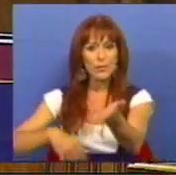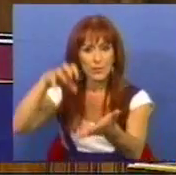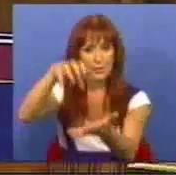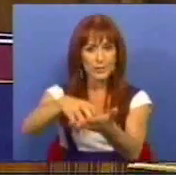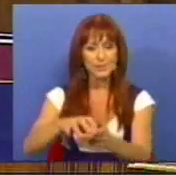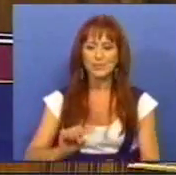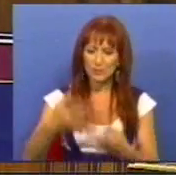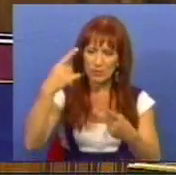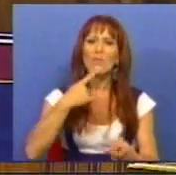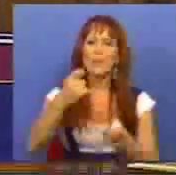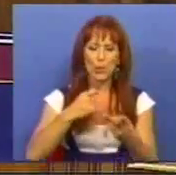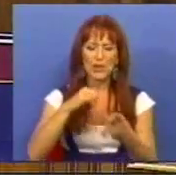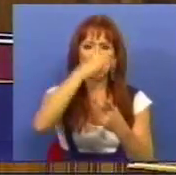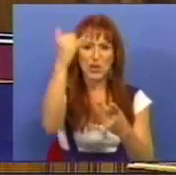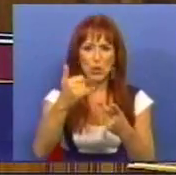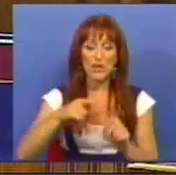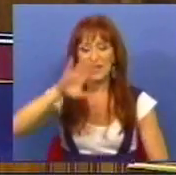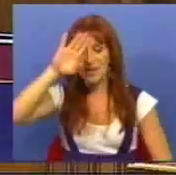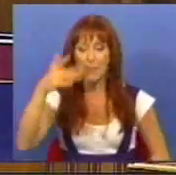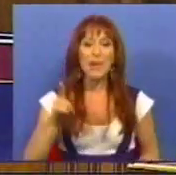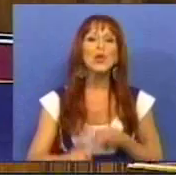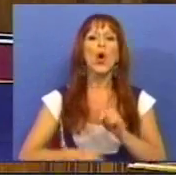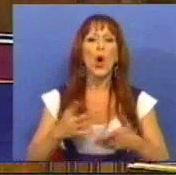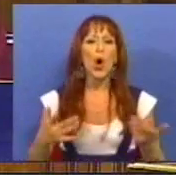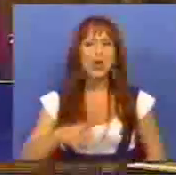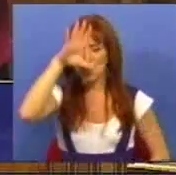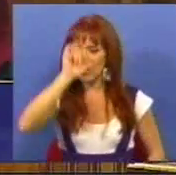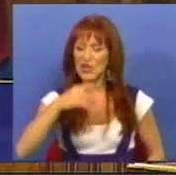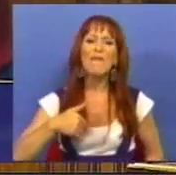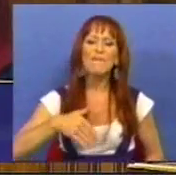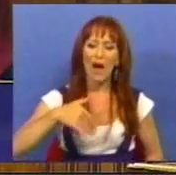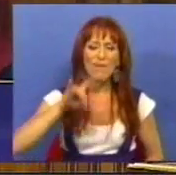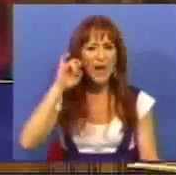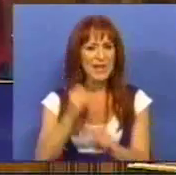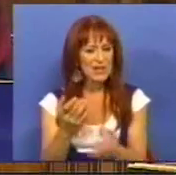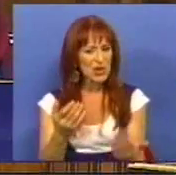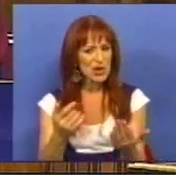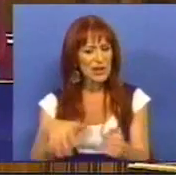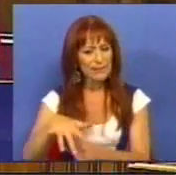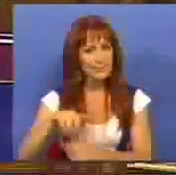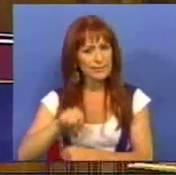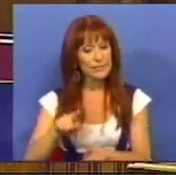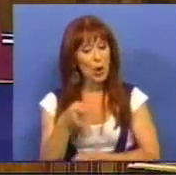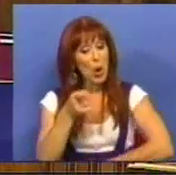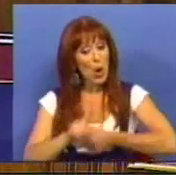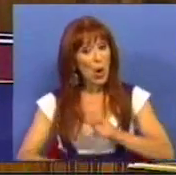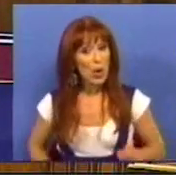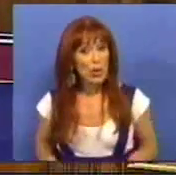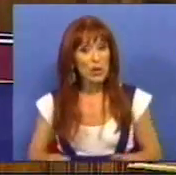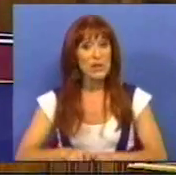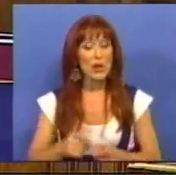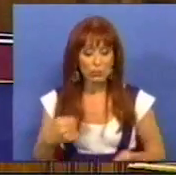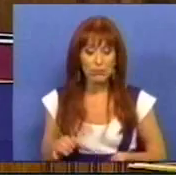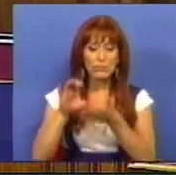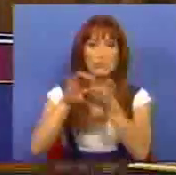Primeira questão. Segunda questão é saber o que é que o Governo vai exigir do ponto de vista daquilo que é a